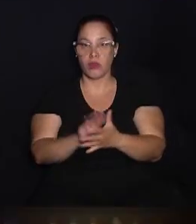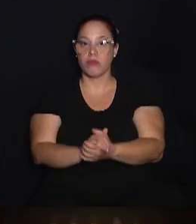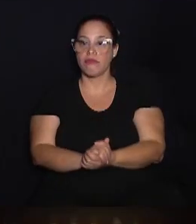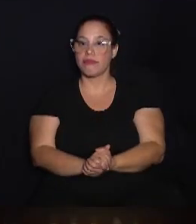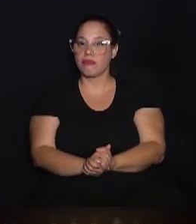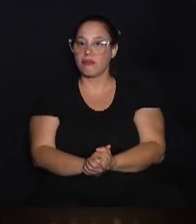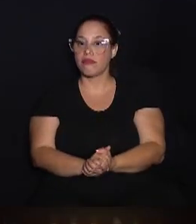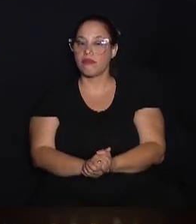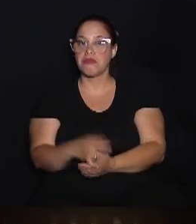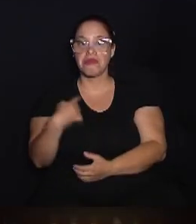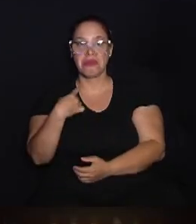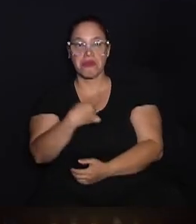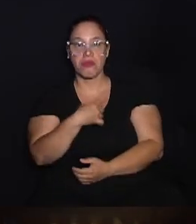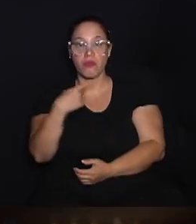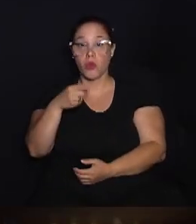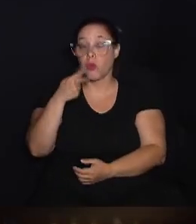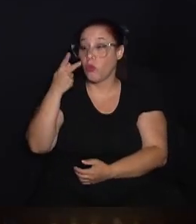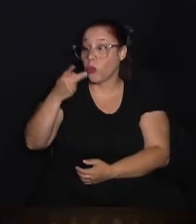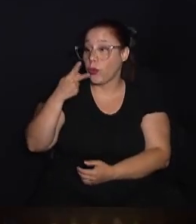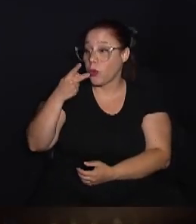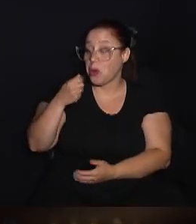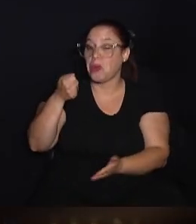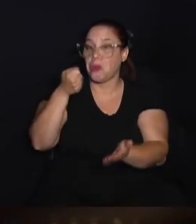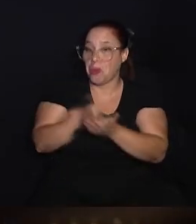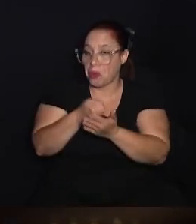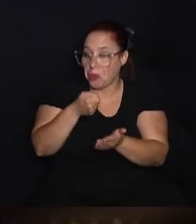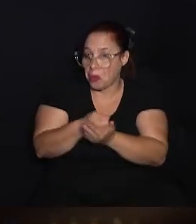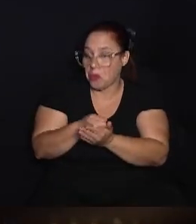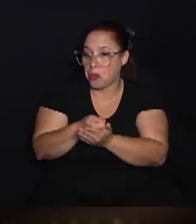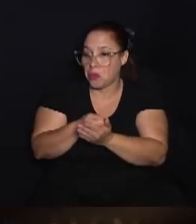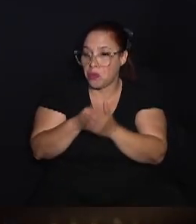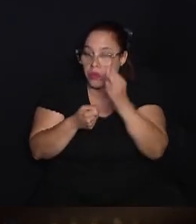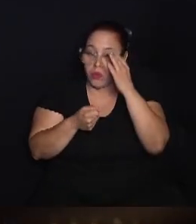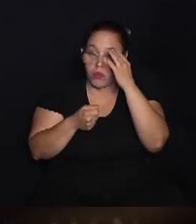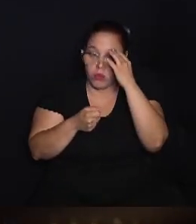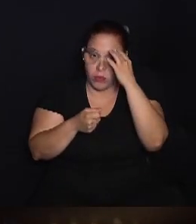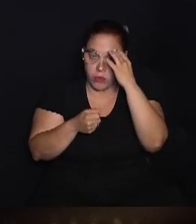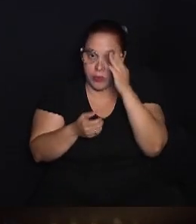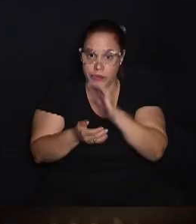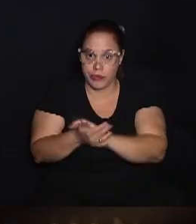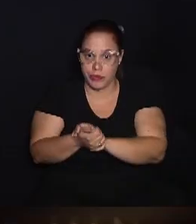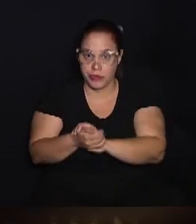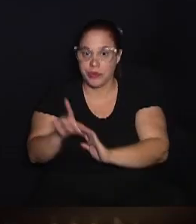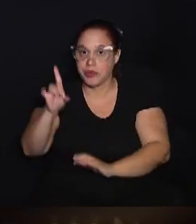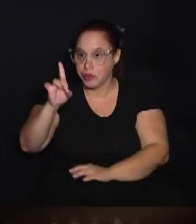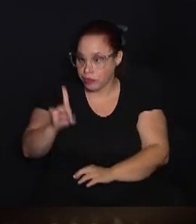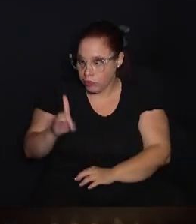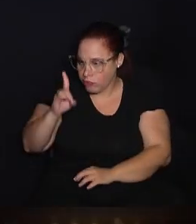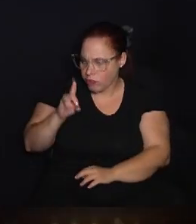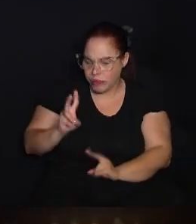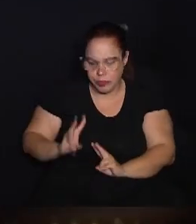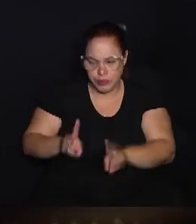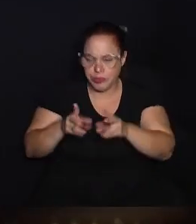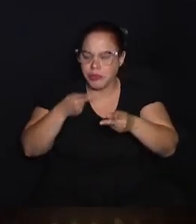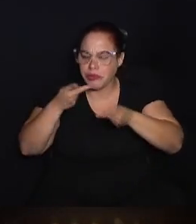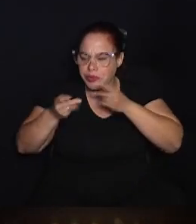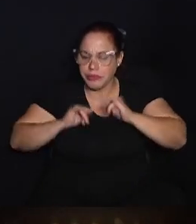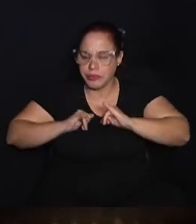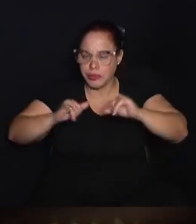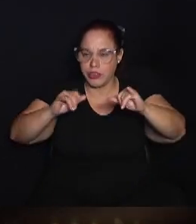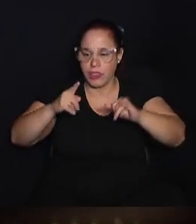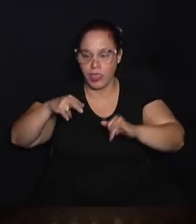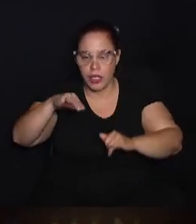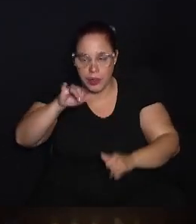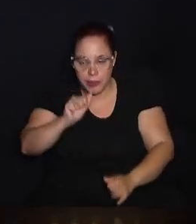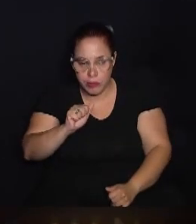E a gente, como você falou com muita propriedade, as diretorias, eu sempre digo isso, a